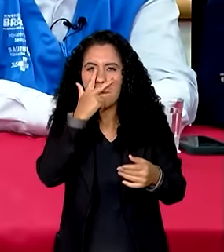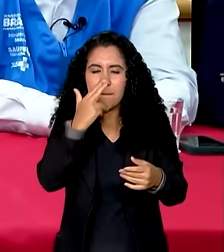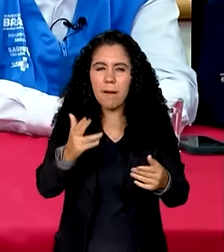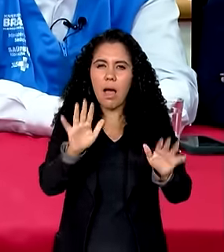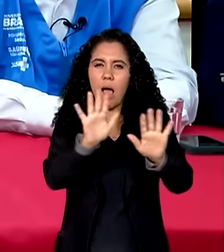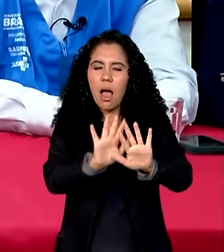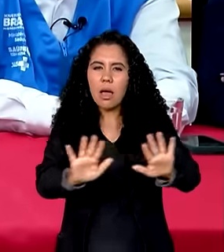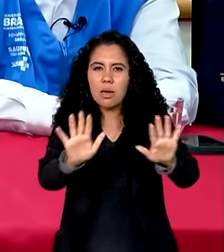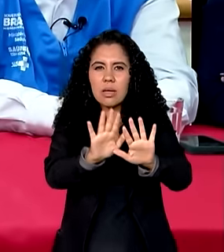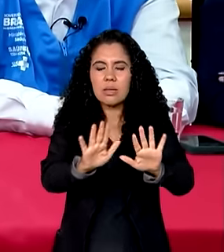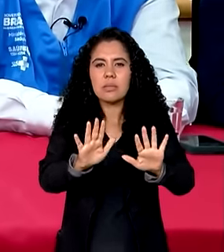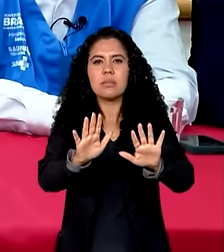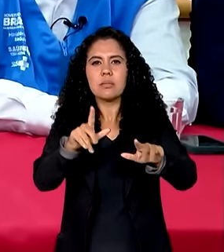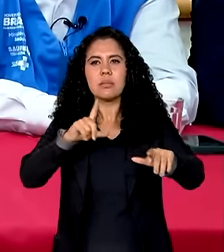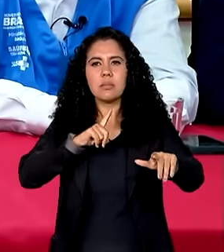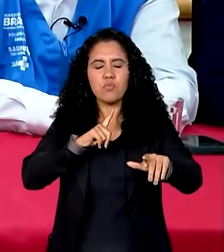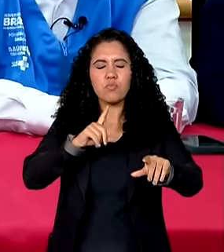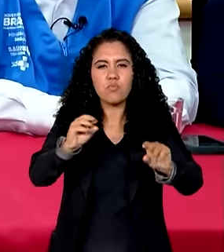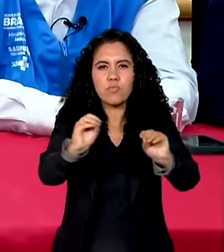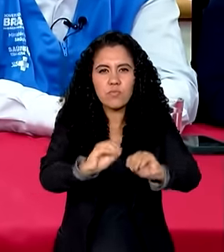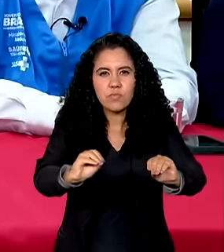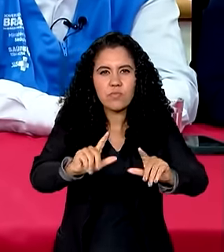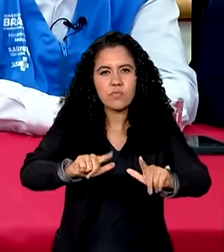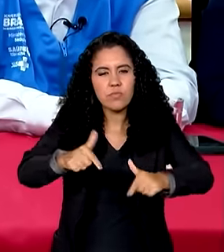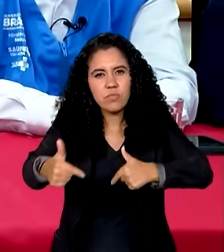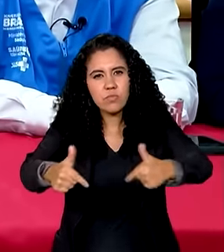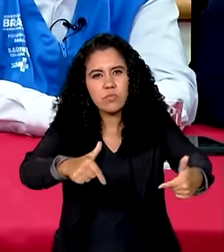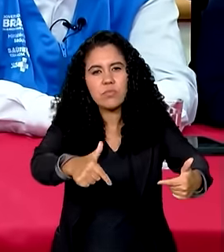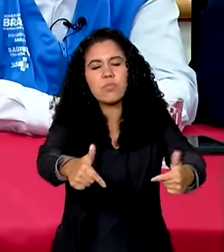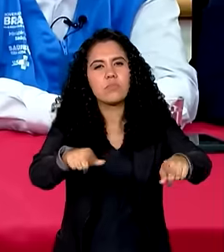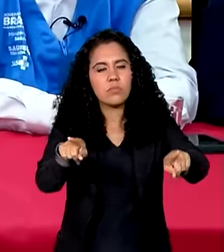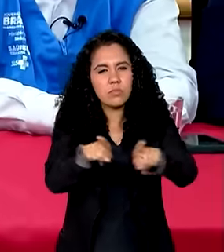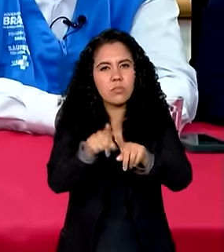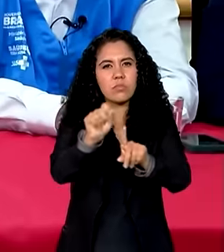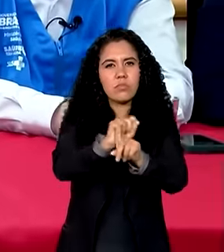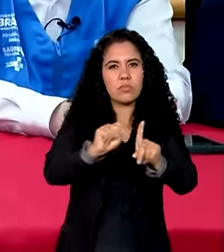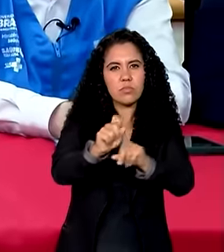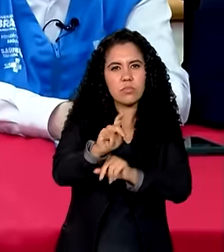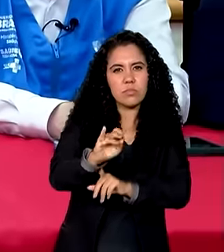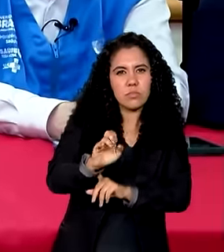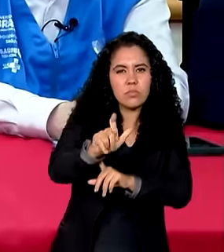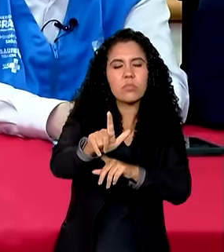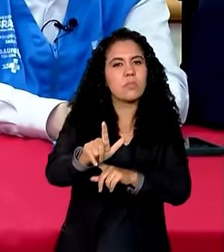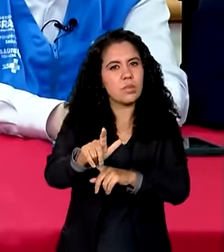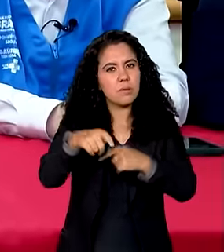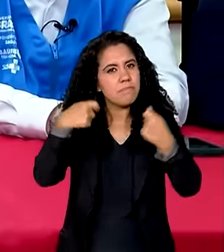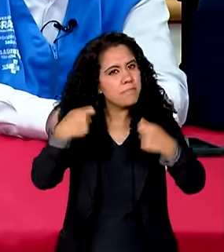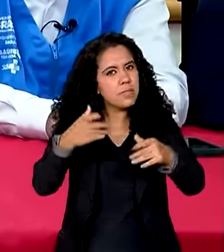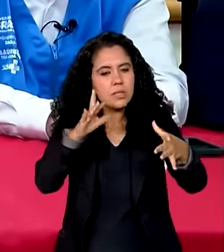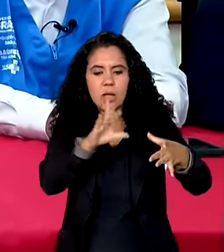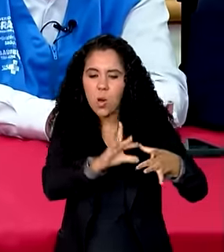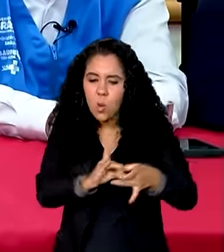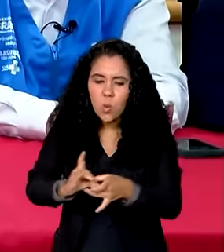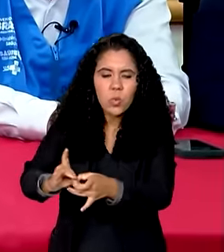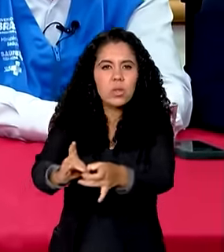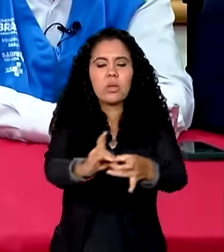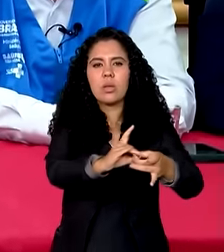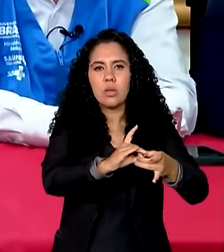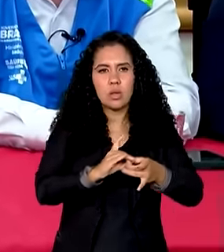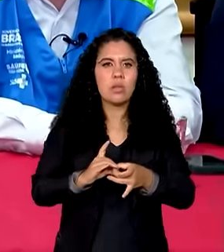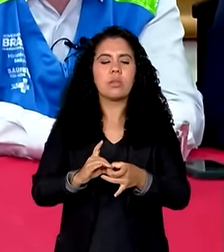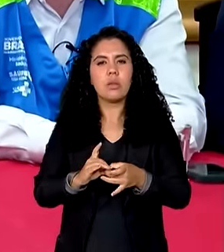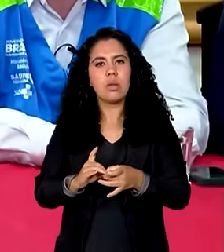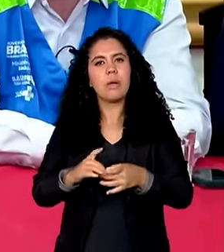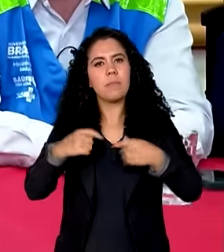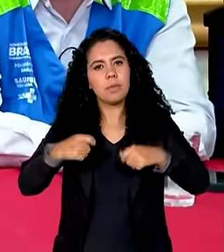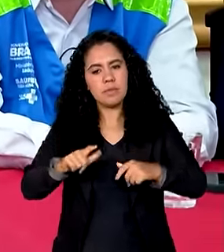descredibilizar o trabalho das instituições e também da sociedade civil que nesse momento tem que estar unidas para fazer